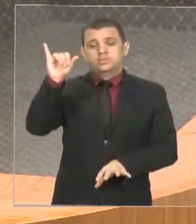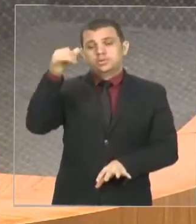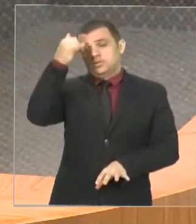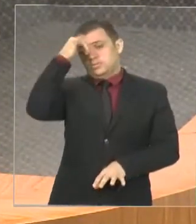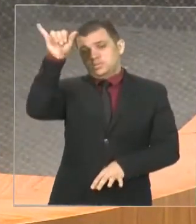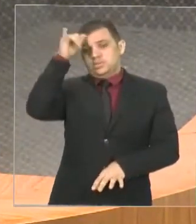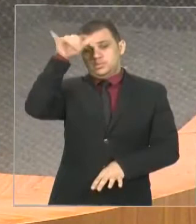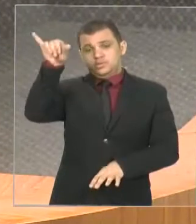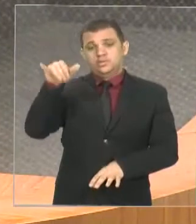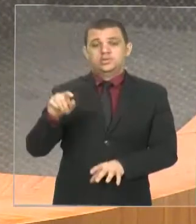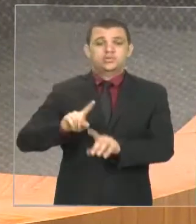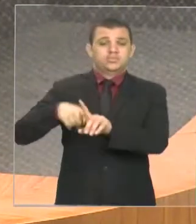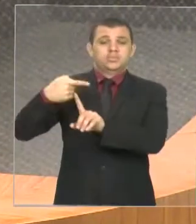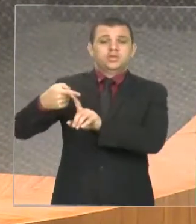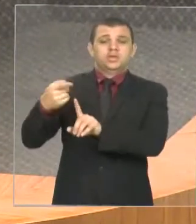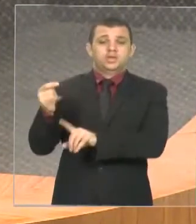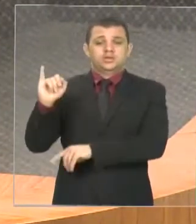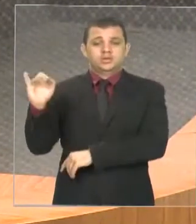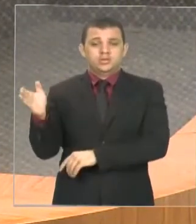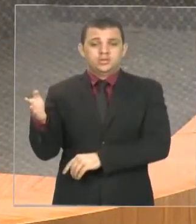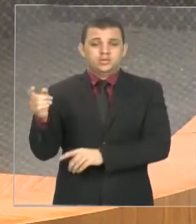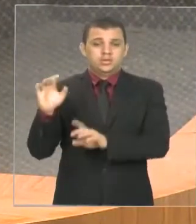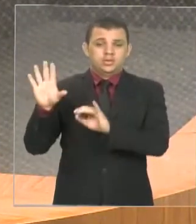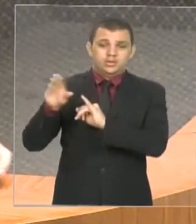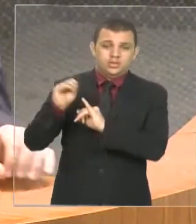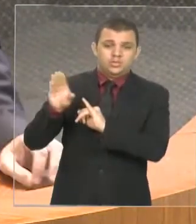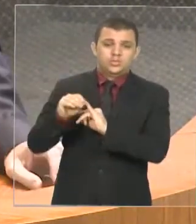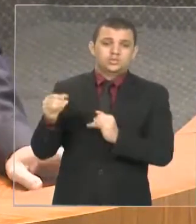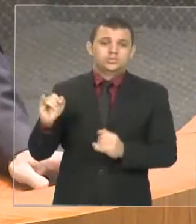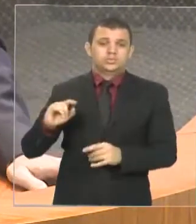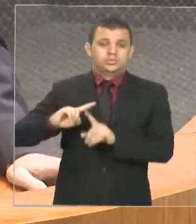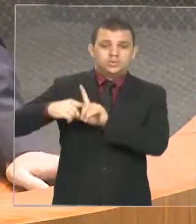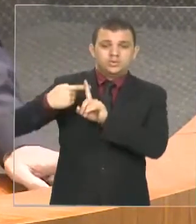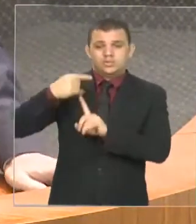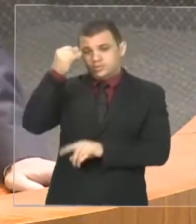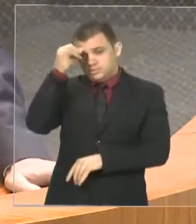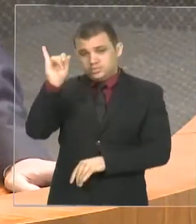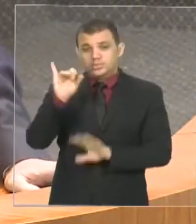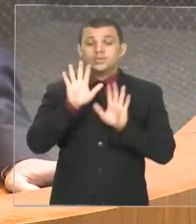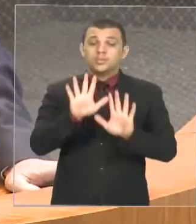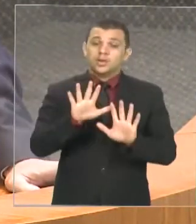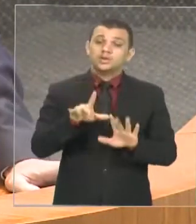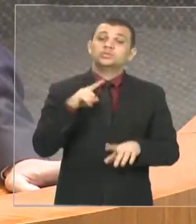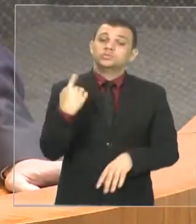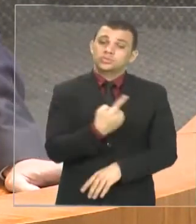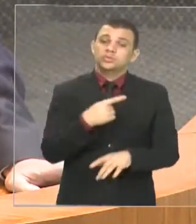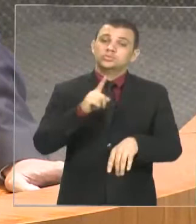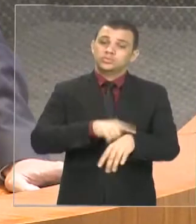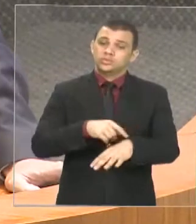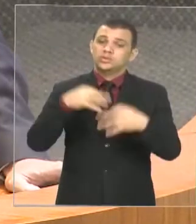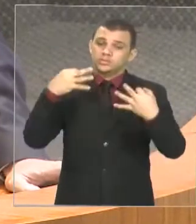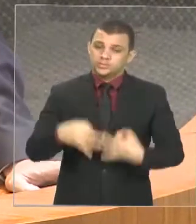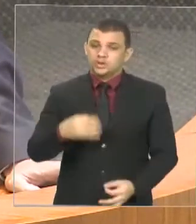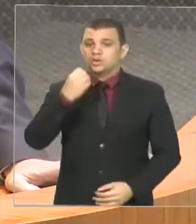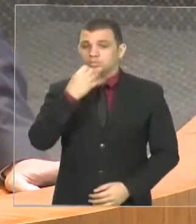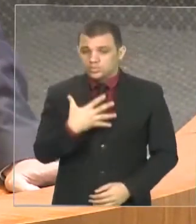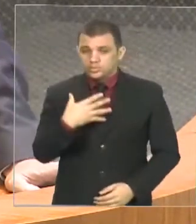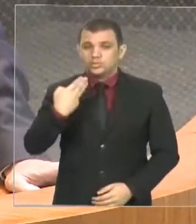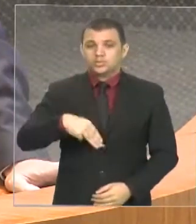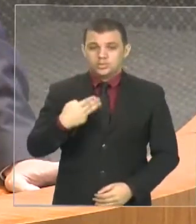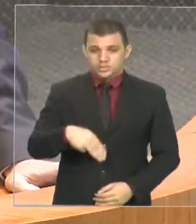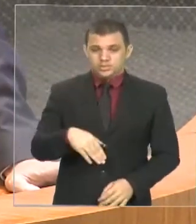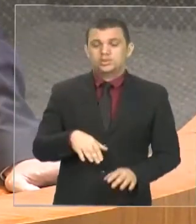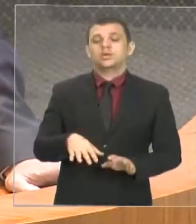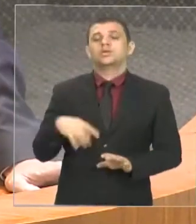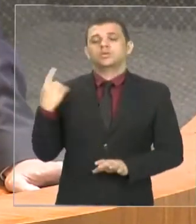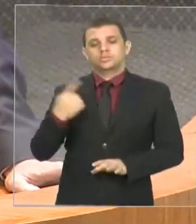fizemos um aumento porque era necessário para que as finanças do Estado continuem saneadas, apesar de todas as